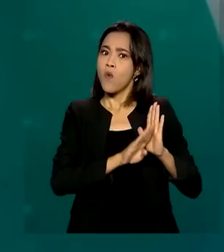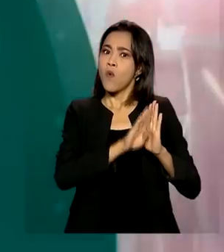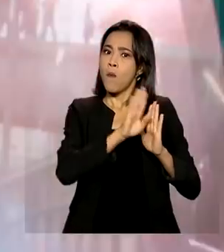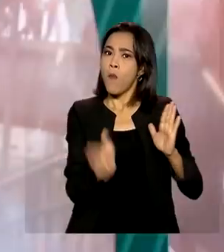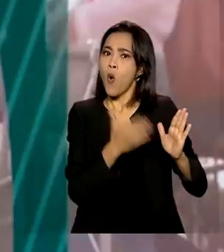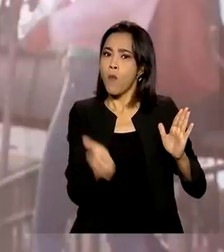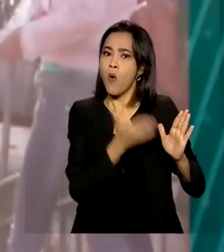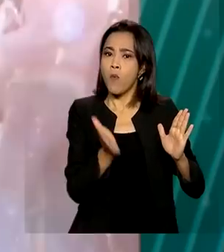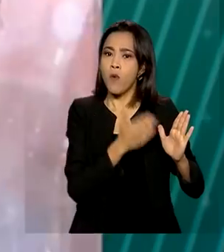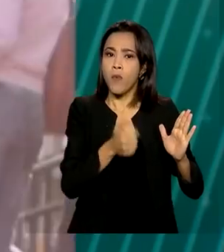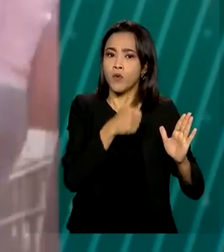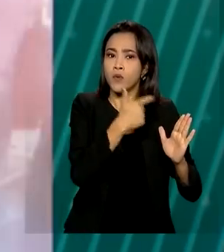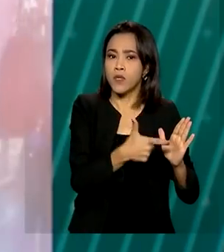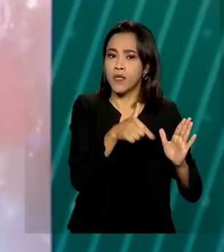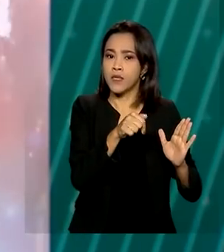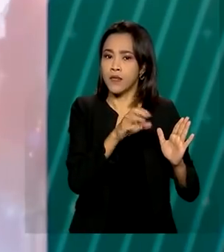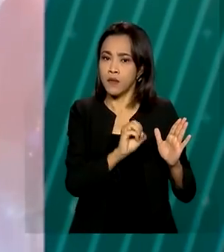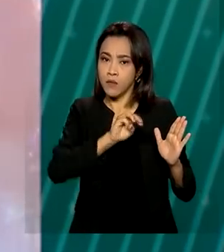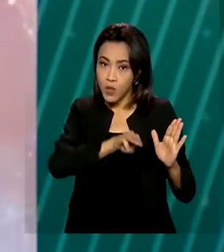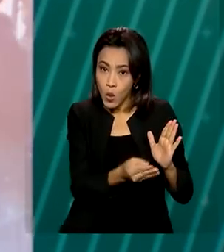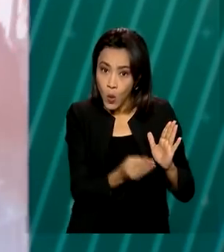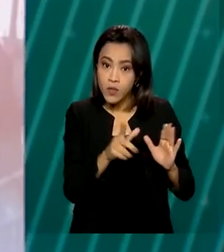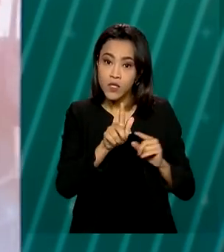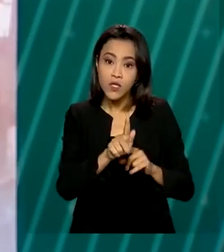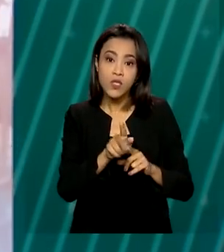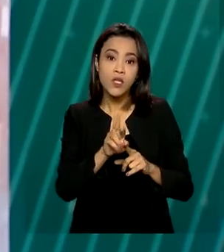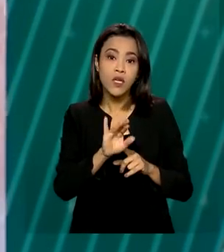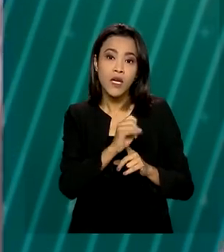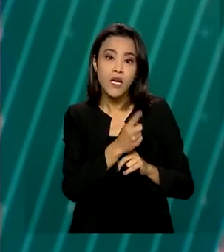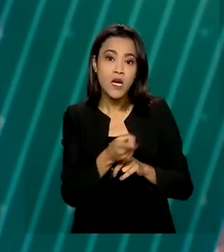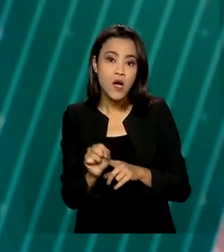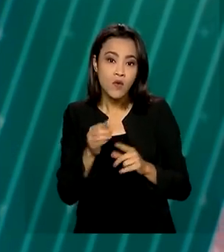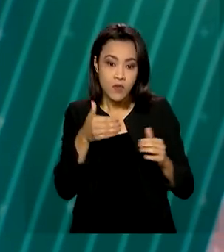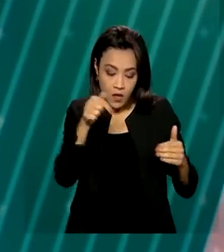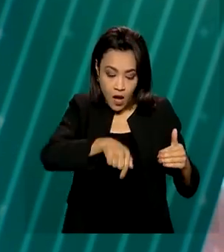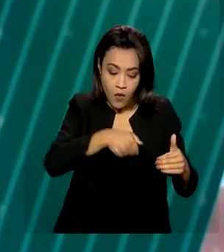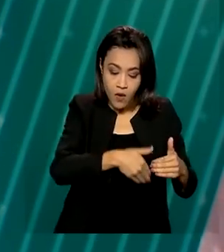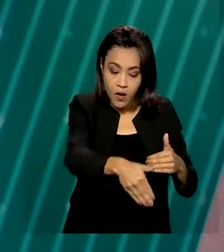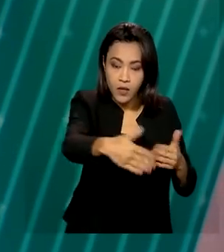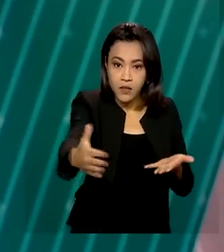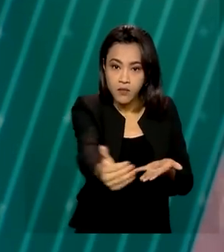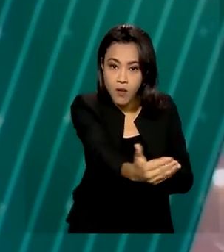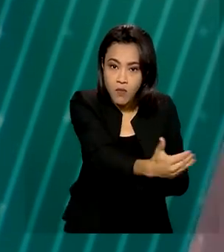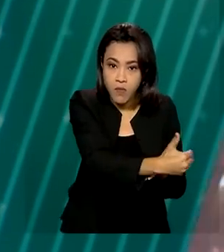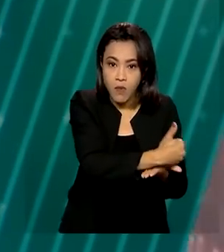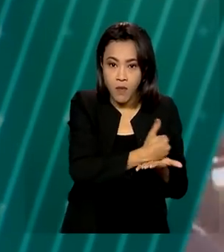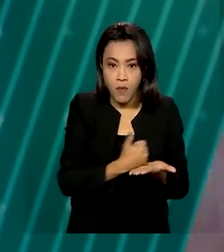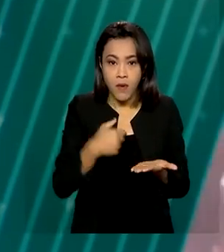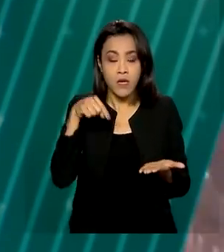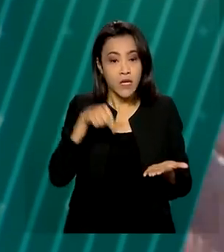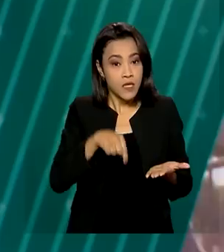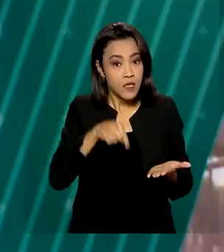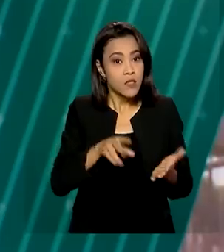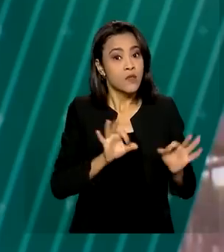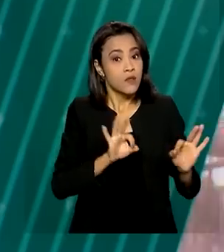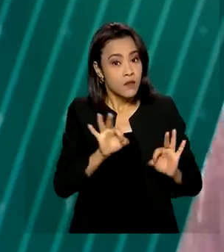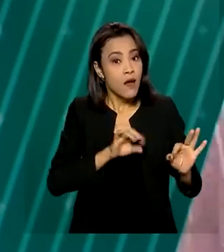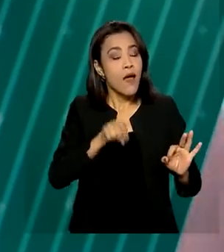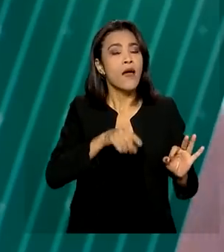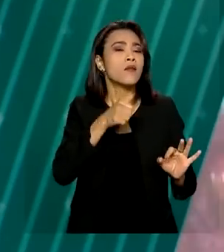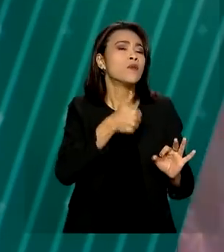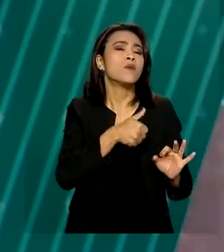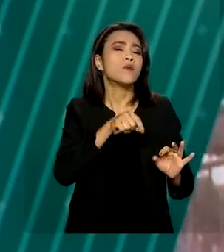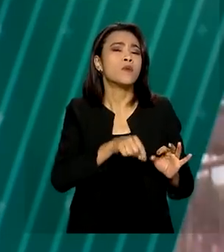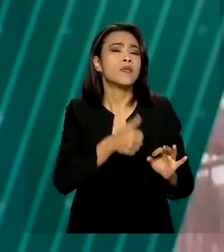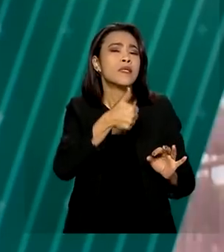milhões de toneladas de grãos para a safra que já está sendo colhida. A estimativa faz parte do décimo